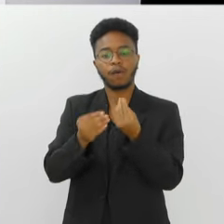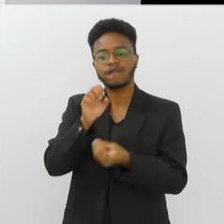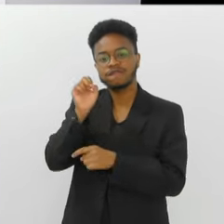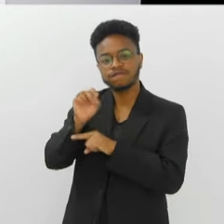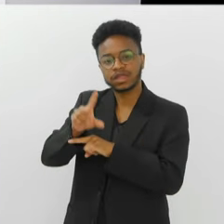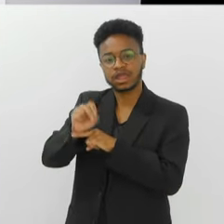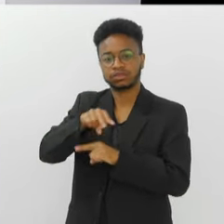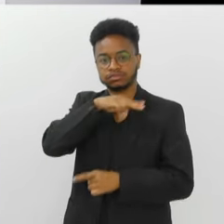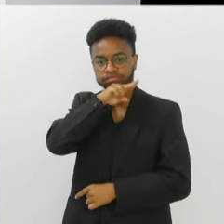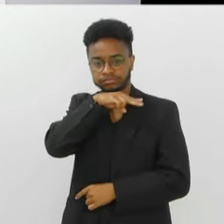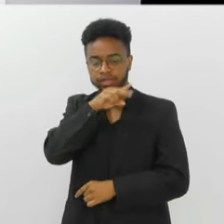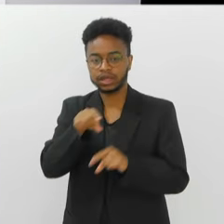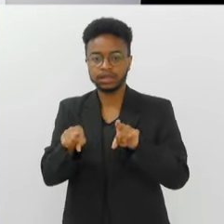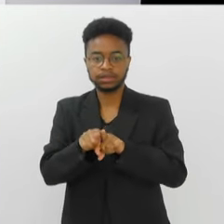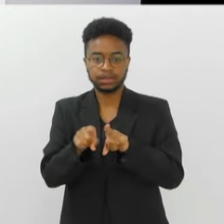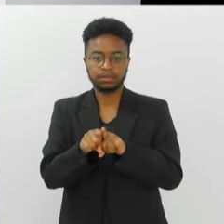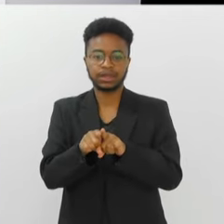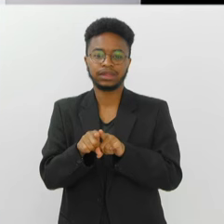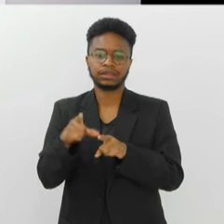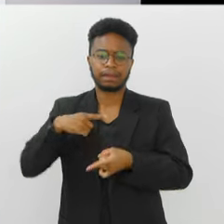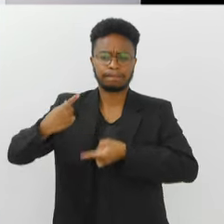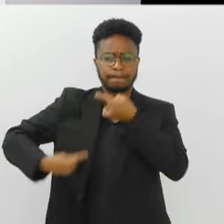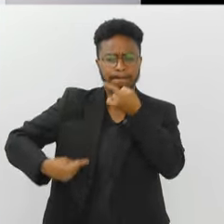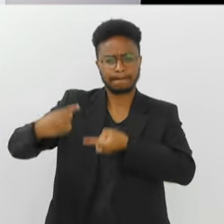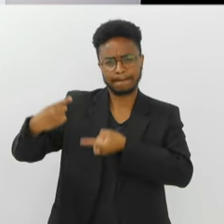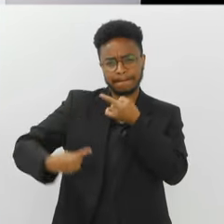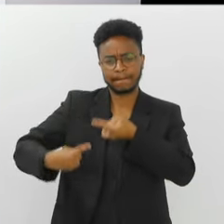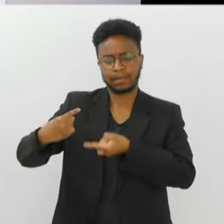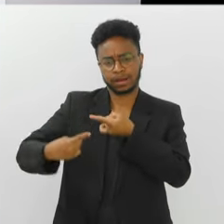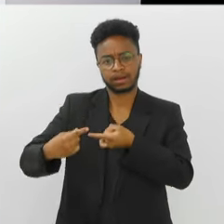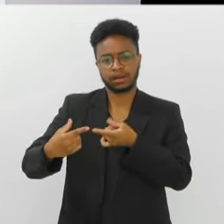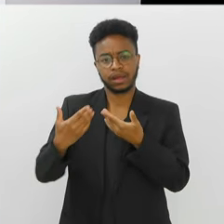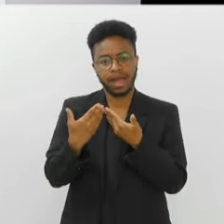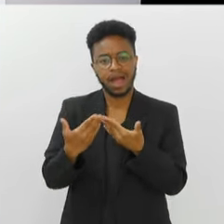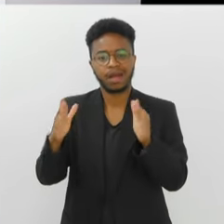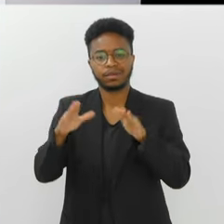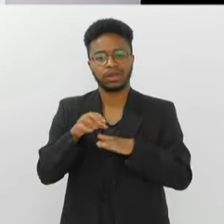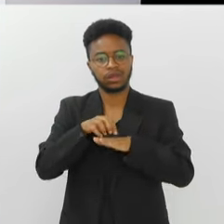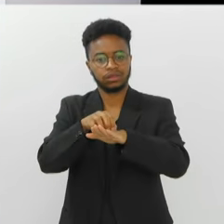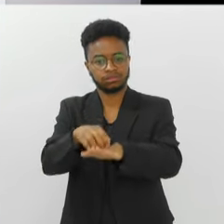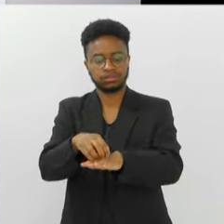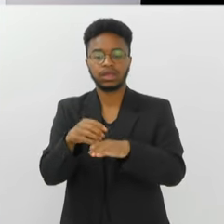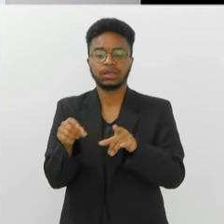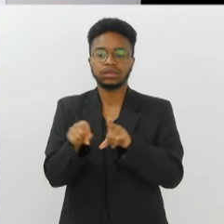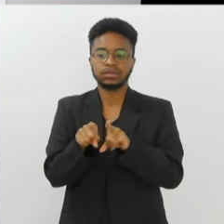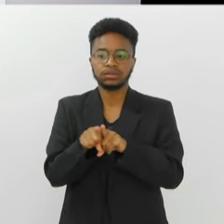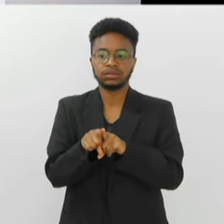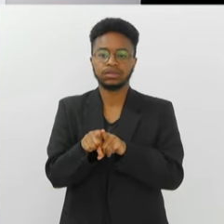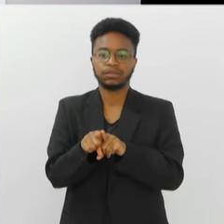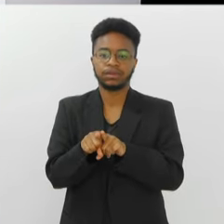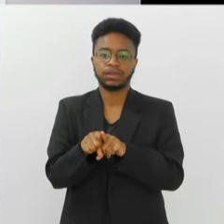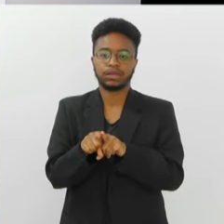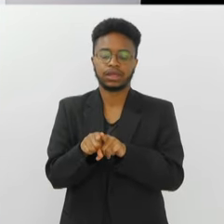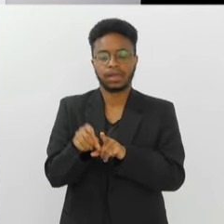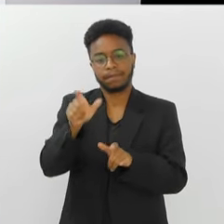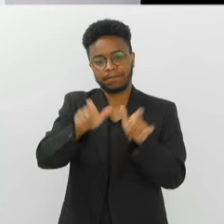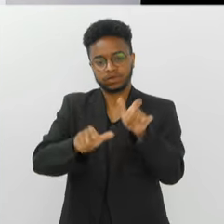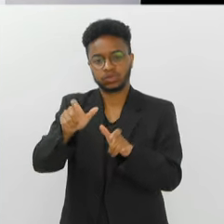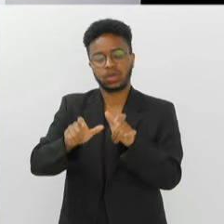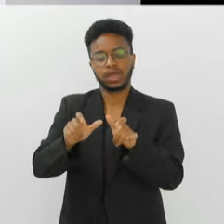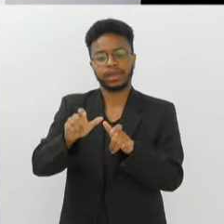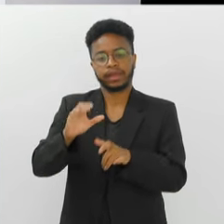veneno da serpente. E, inclusive, gerou bastante polêmica essa abertura, né? Inclusive, os